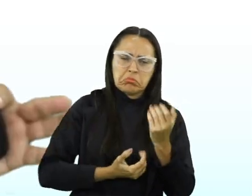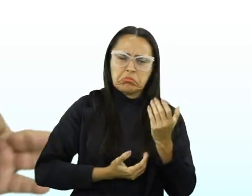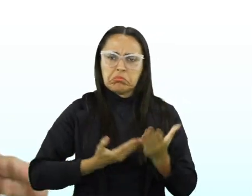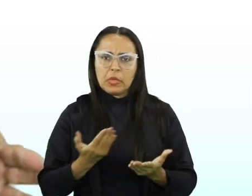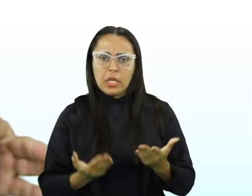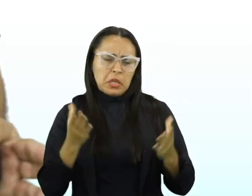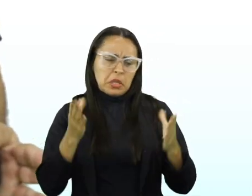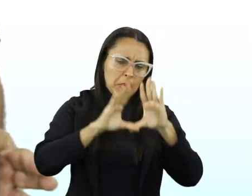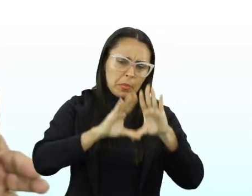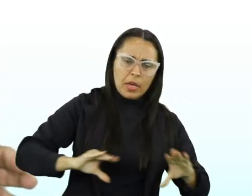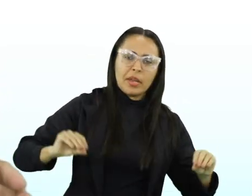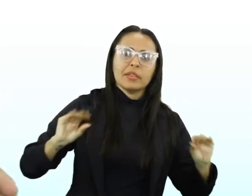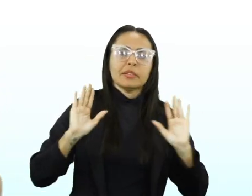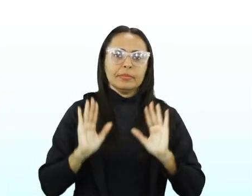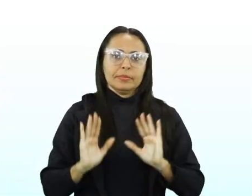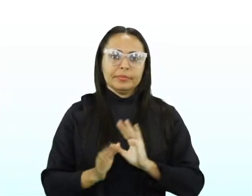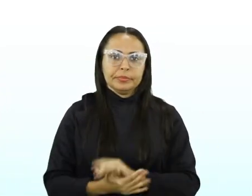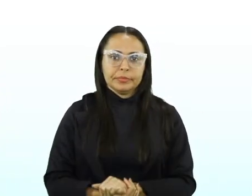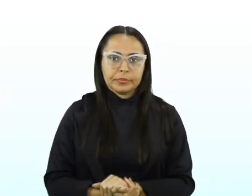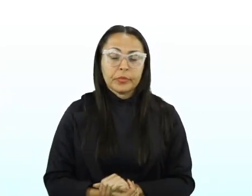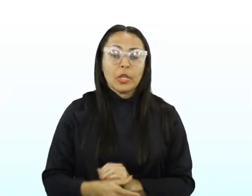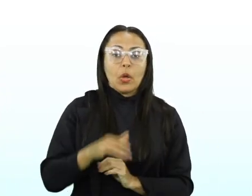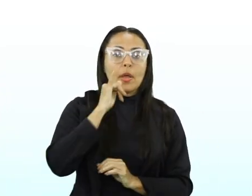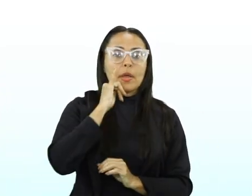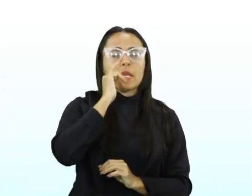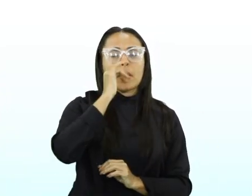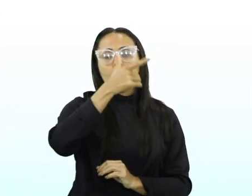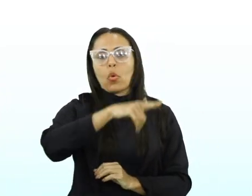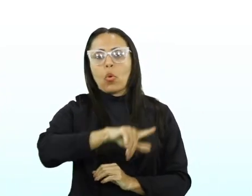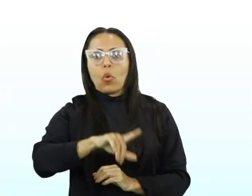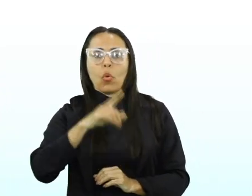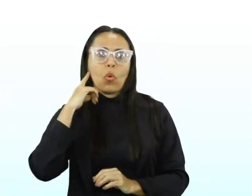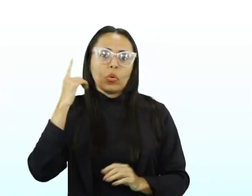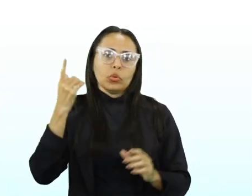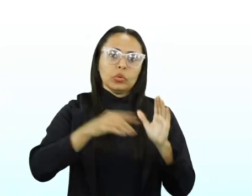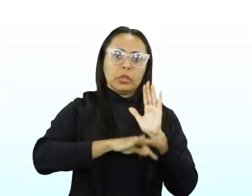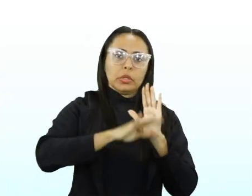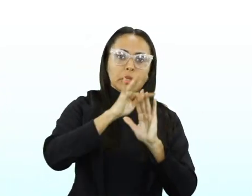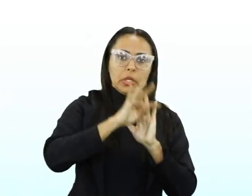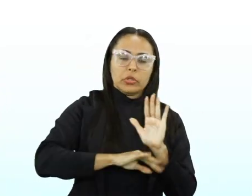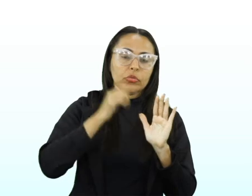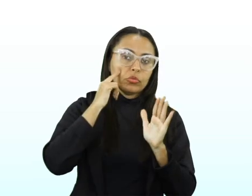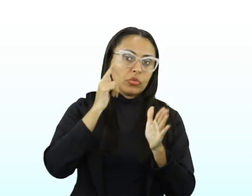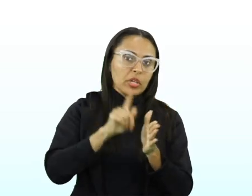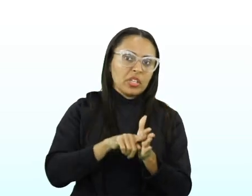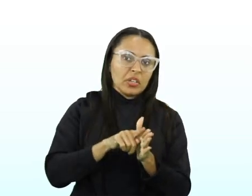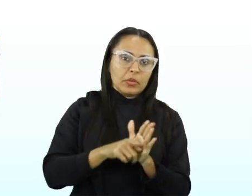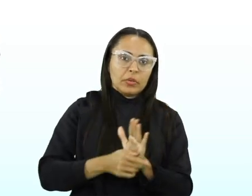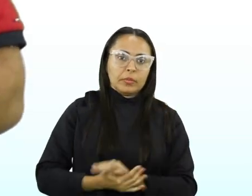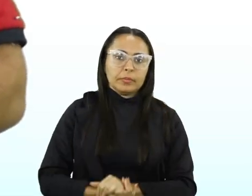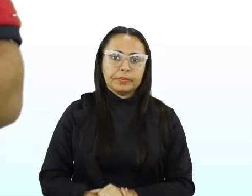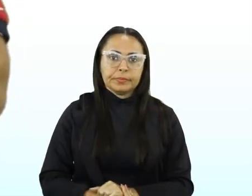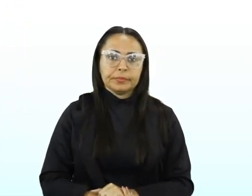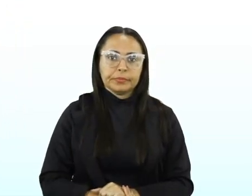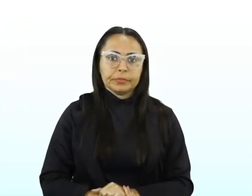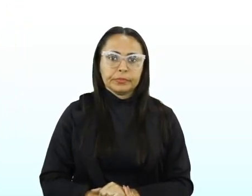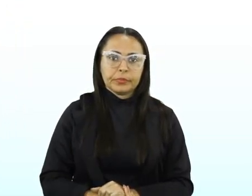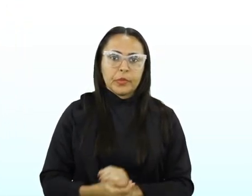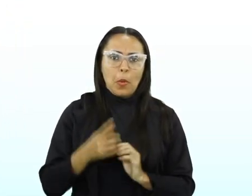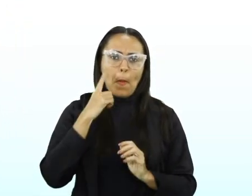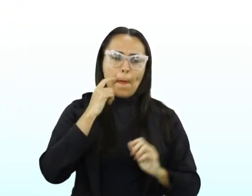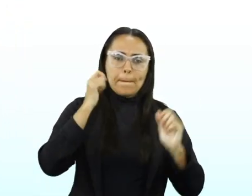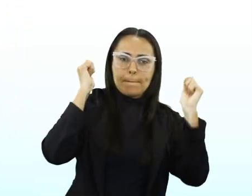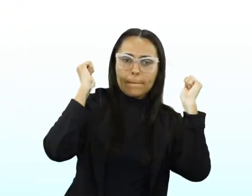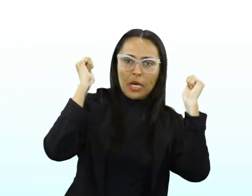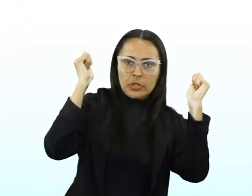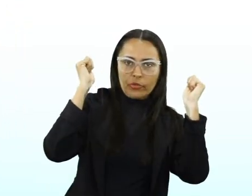como também desaparecem. Tá? Outro exemplo de um texto dissertativo e argumentativo. Um gênero. Ó, o manifesto.